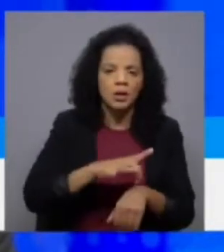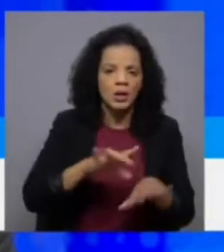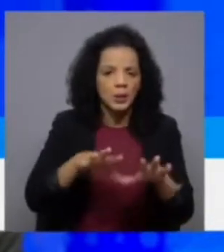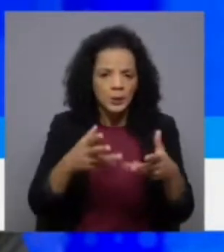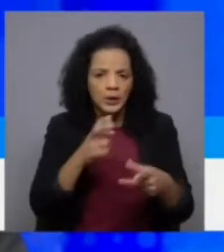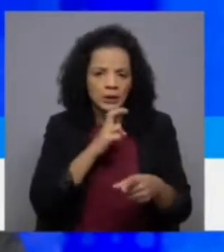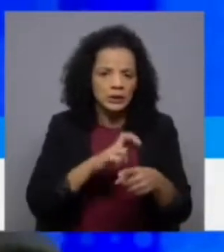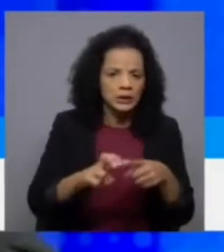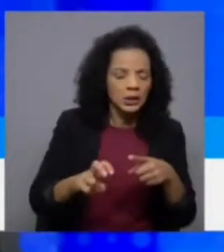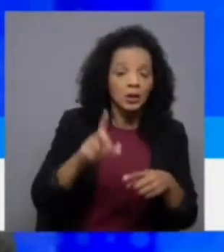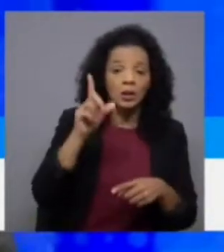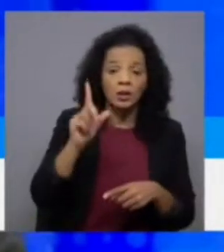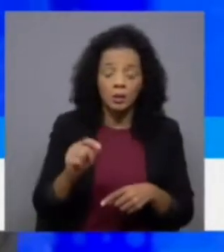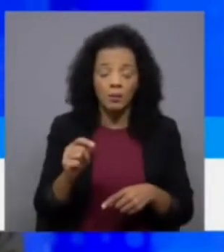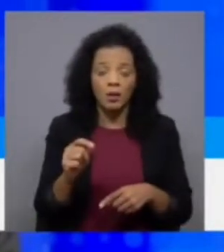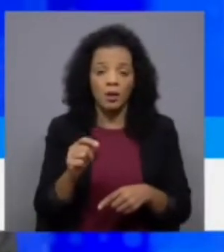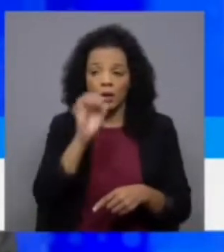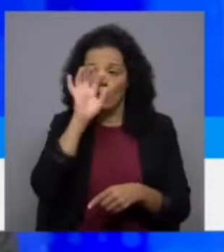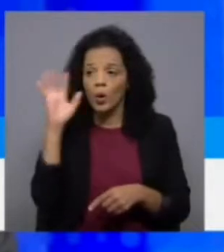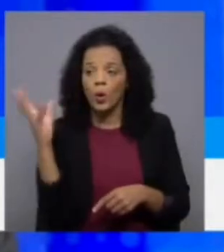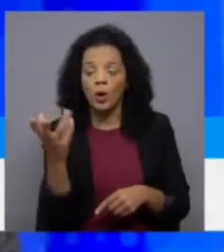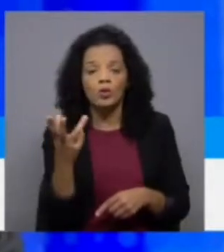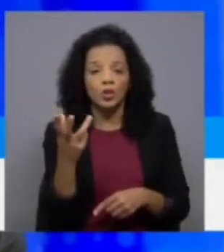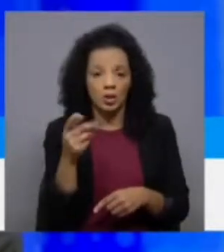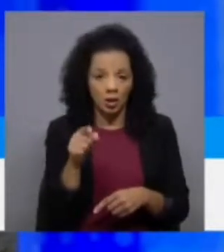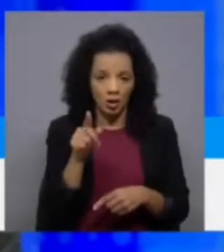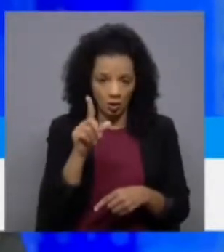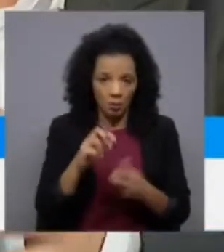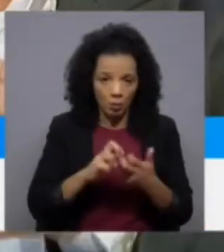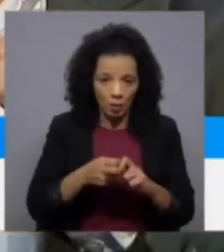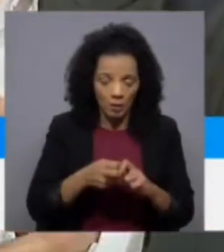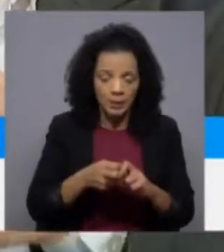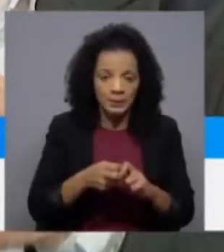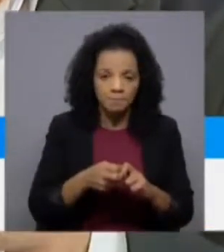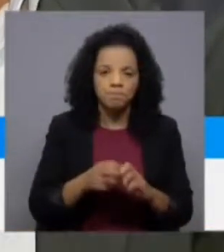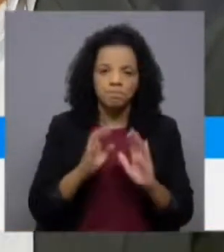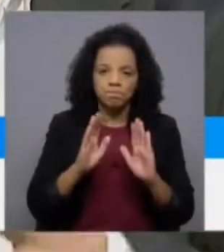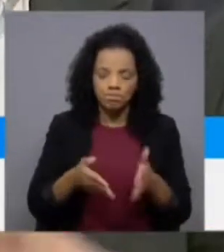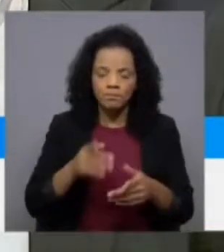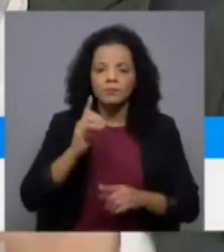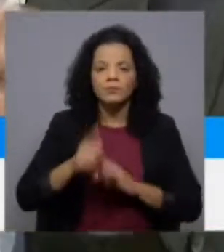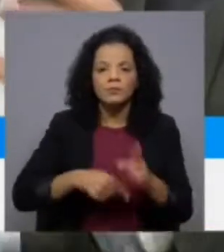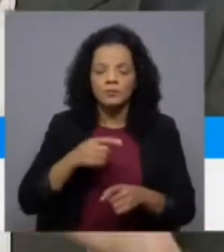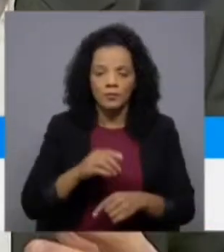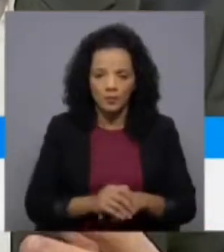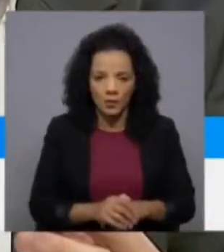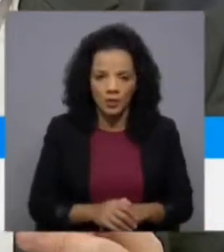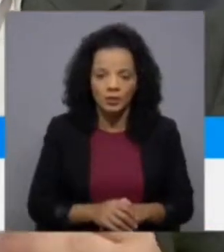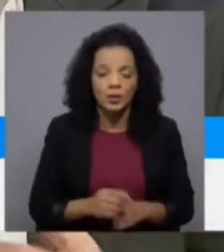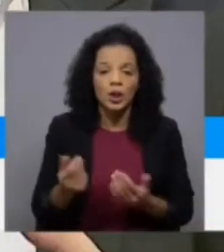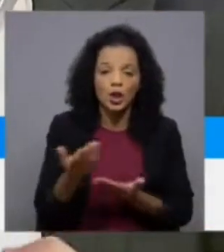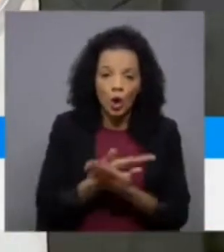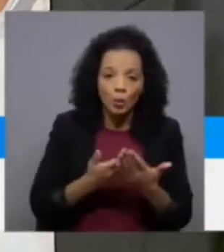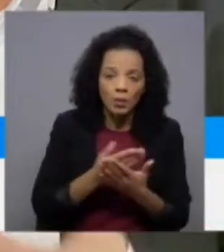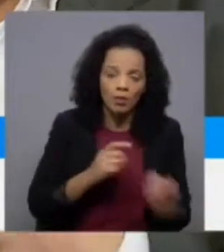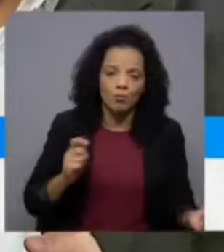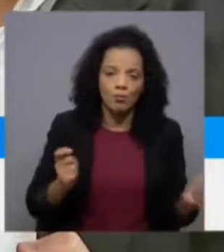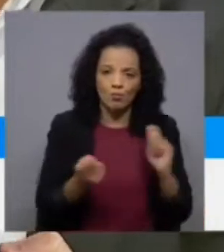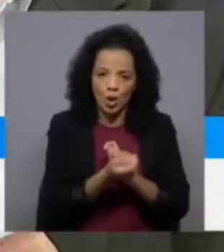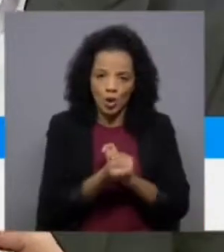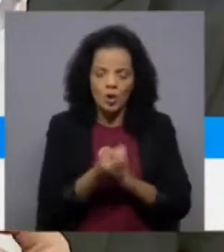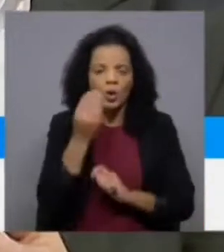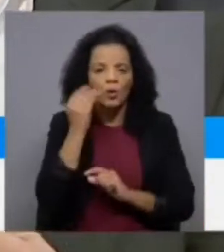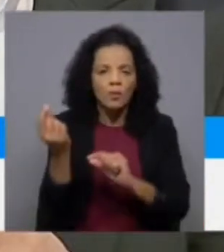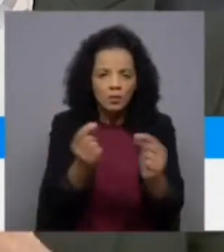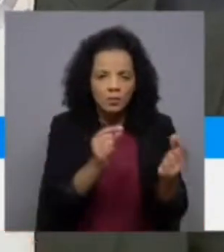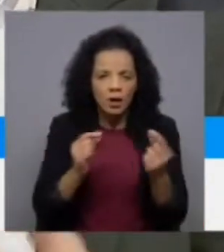energética e de uma crise ecológica que não podemos esquecer, o que é preciso primeiro fazer é transformar a nossa economia através de um grande